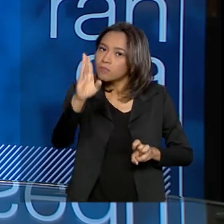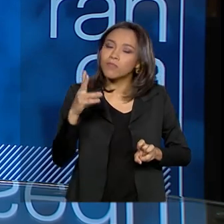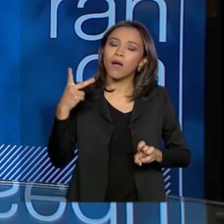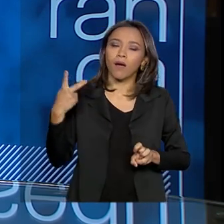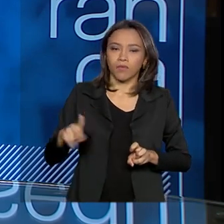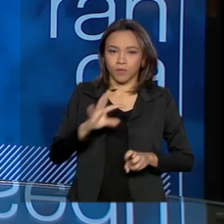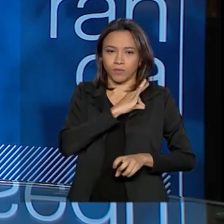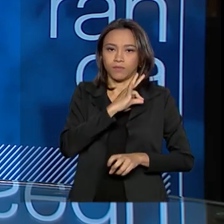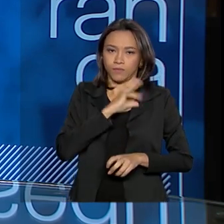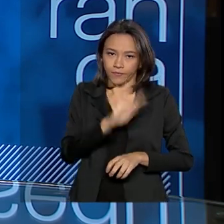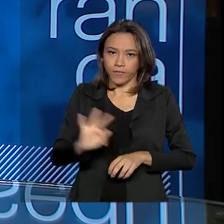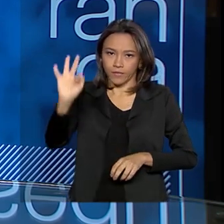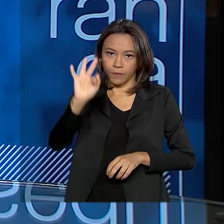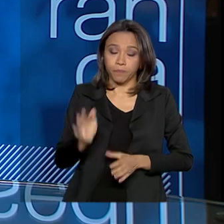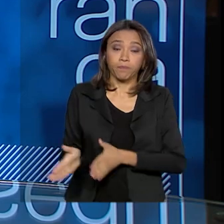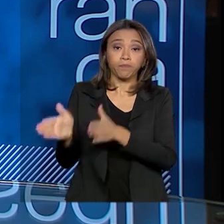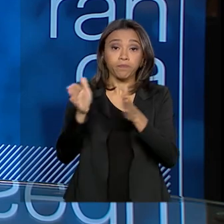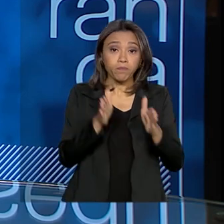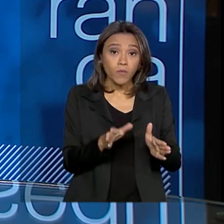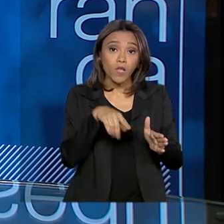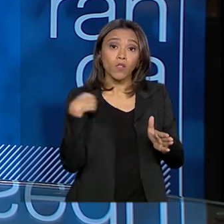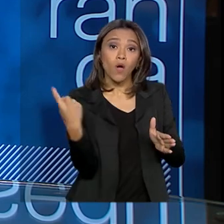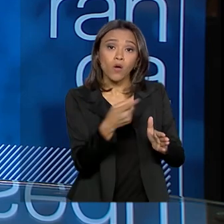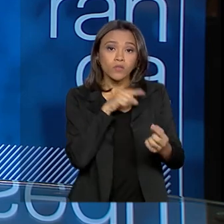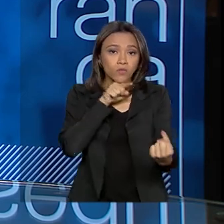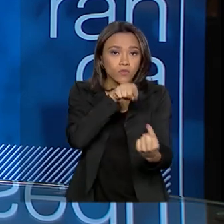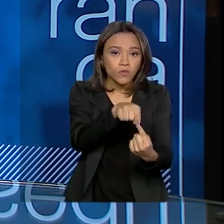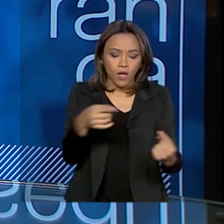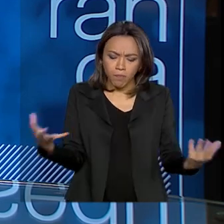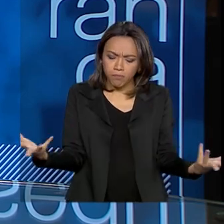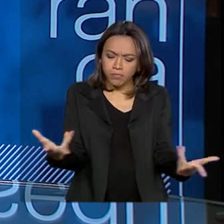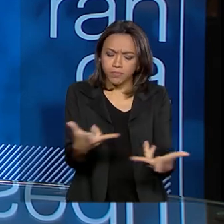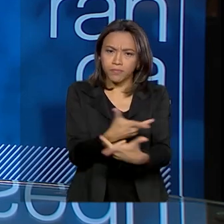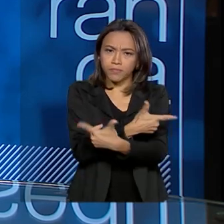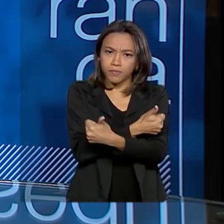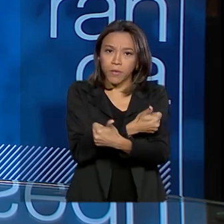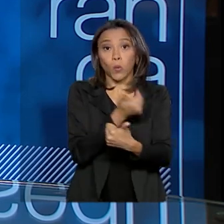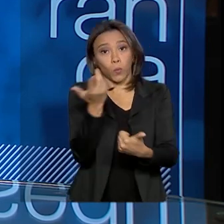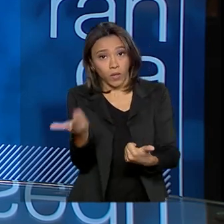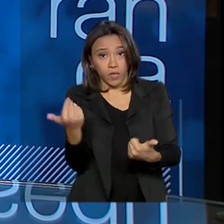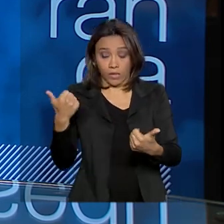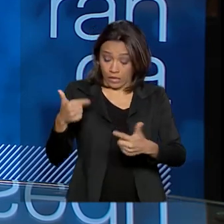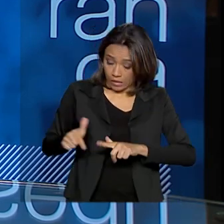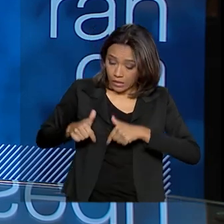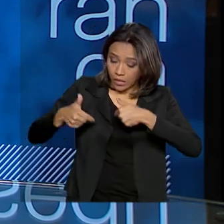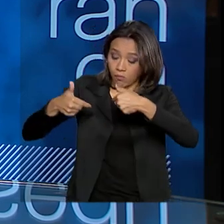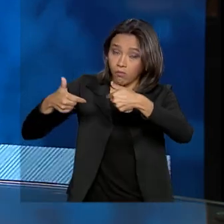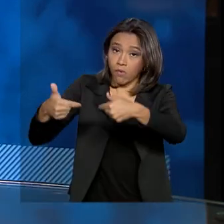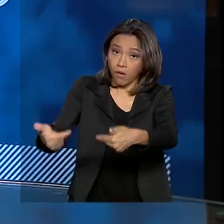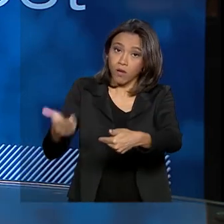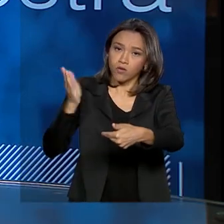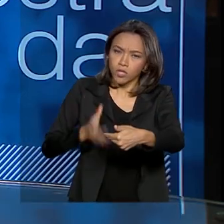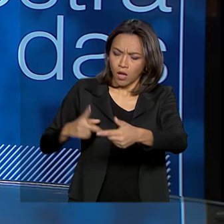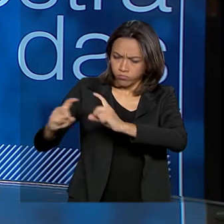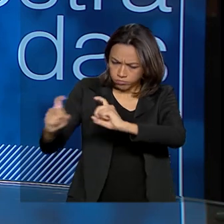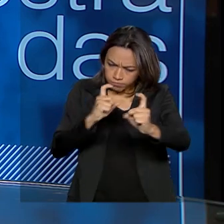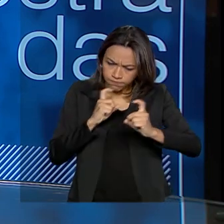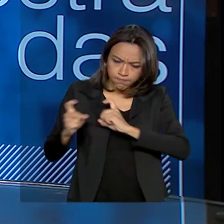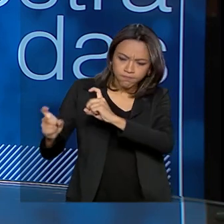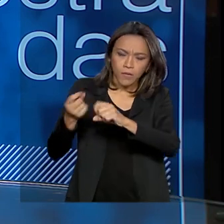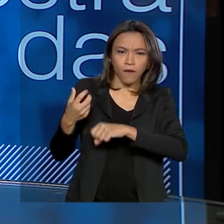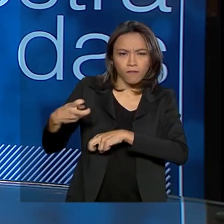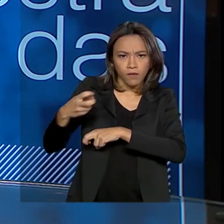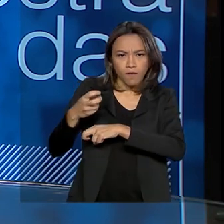O foco é de a gente aprimorar, tanto com o trabalho que nós temos, o gerenciamento do processo de